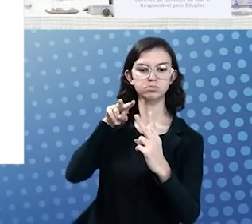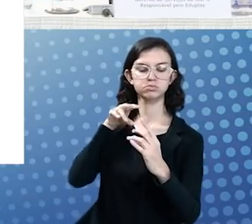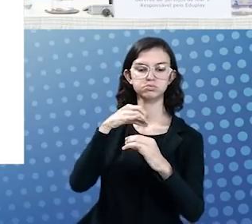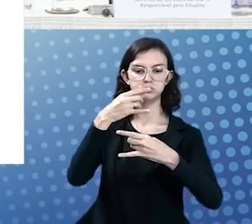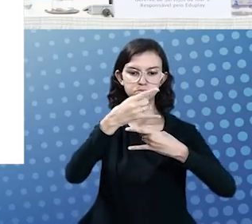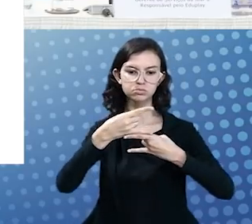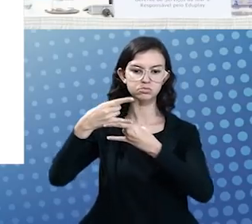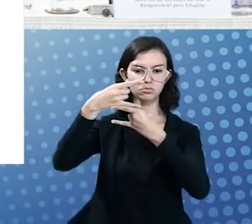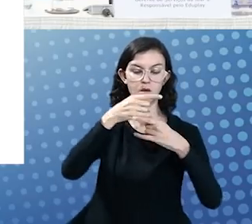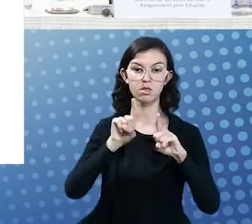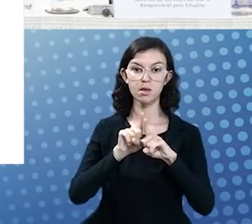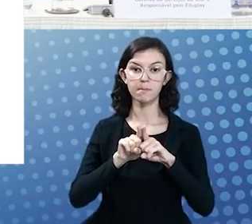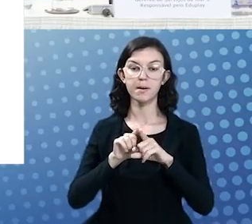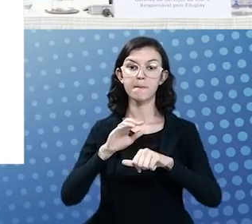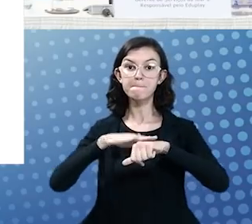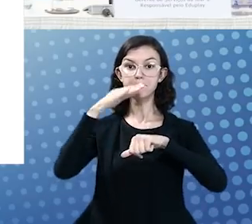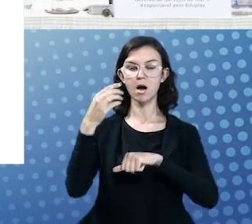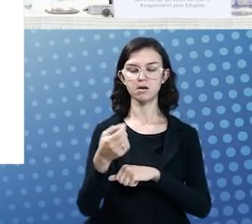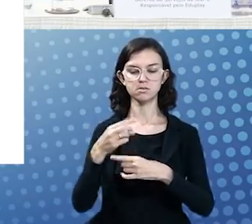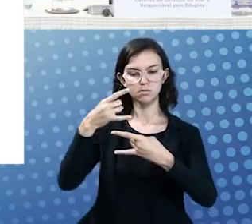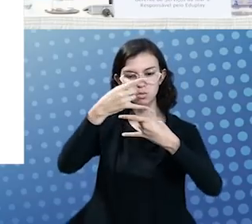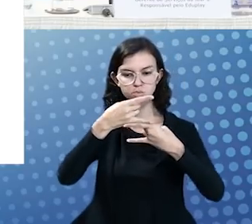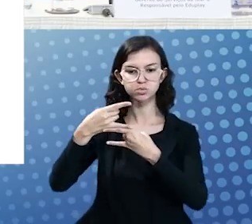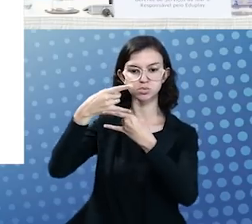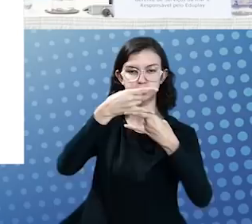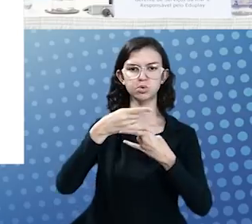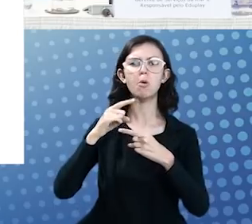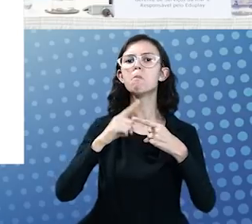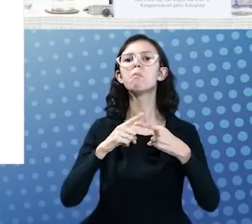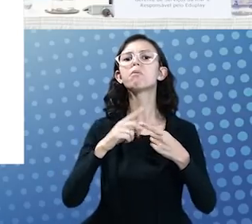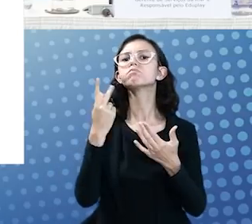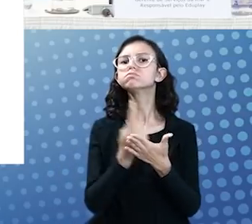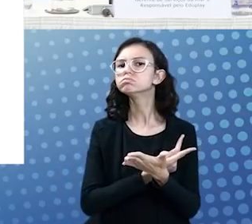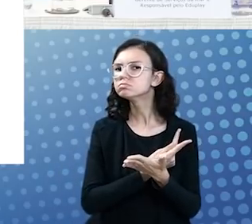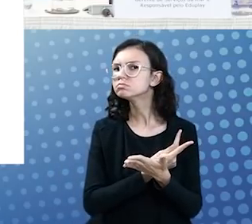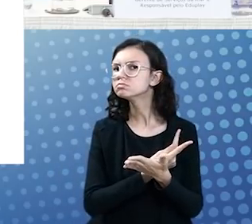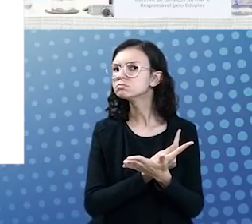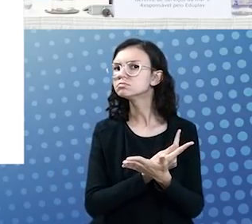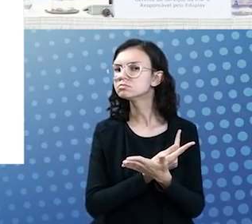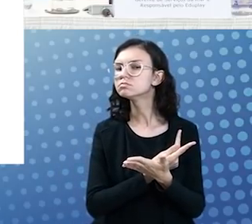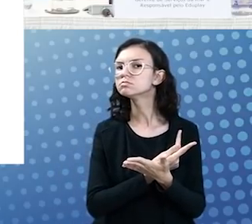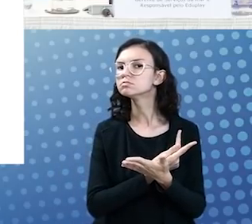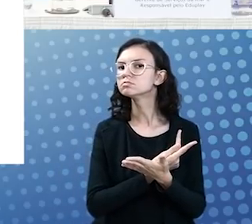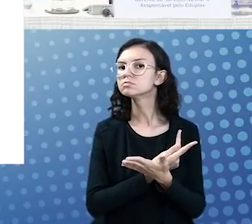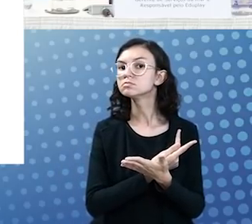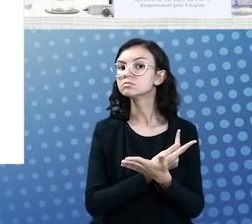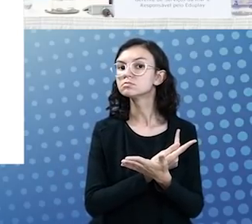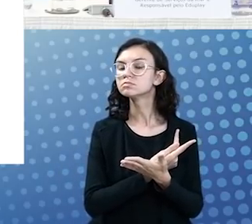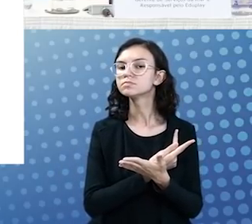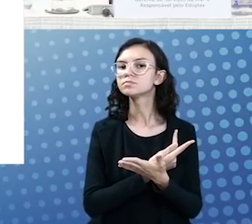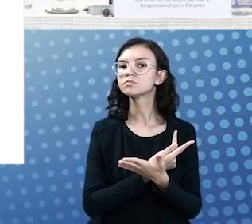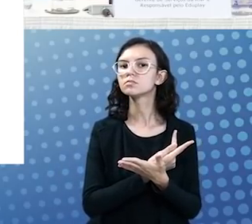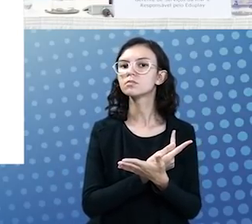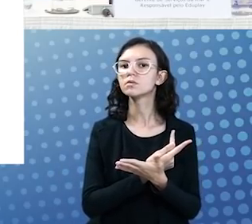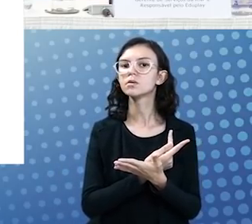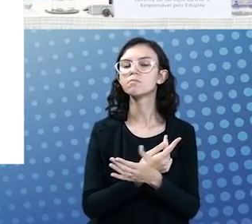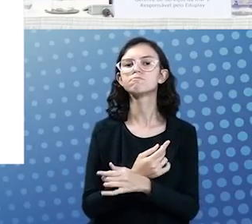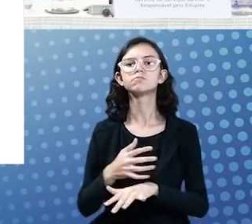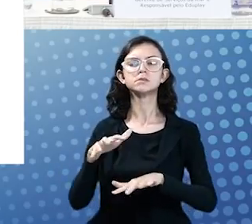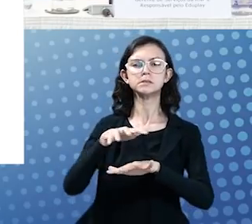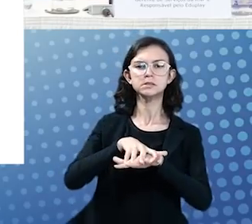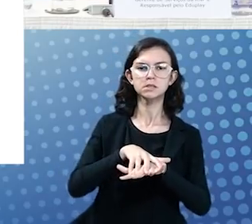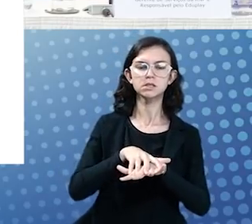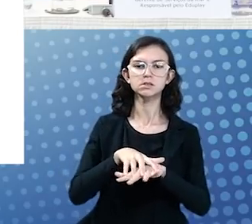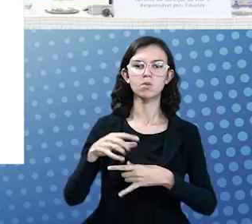a quantidade de transmissões. E por que que isso aconteceu? com a integração do Conferência